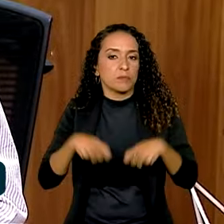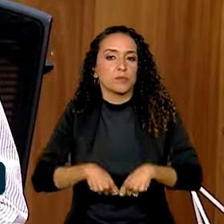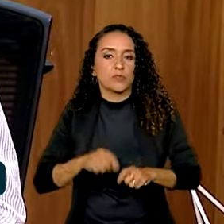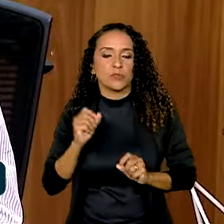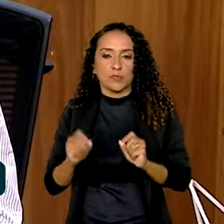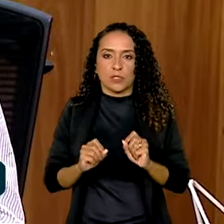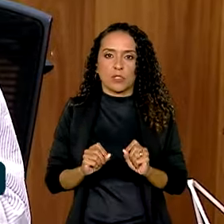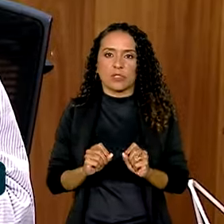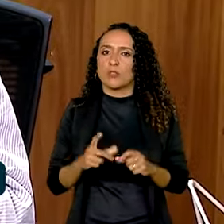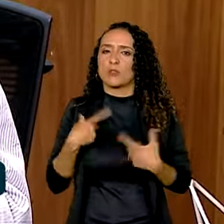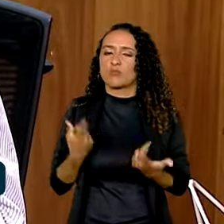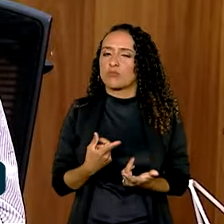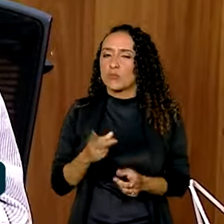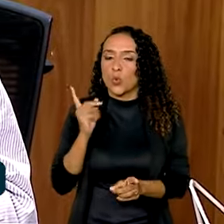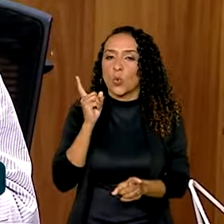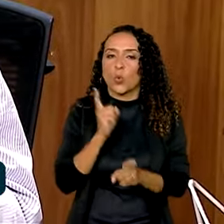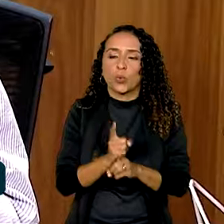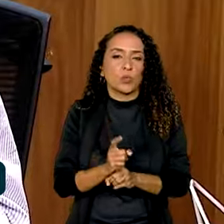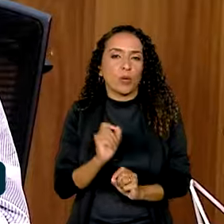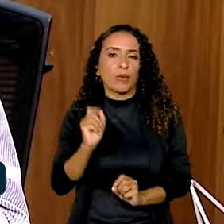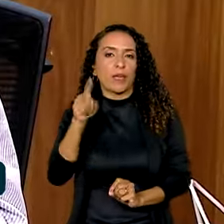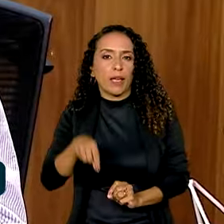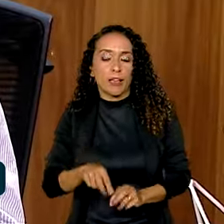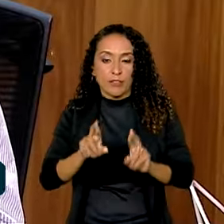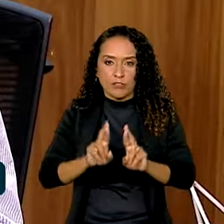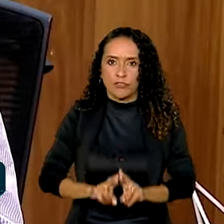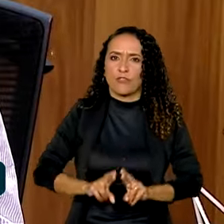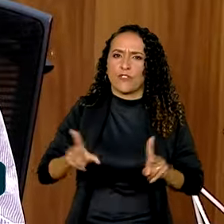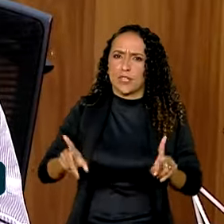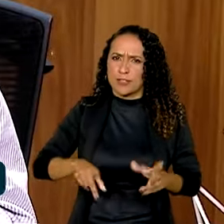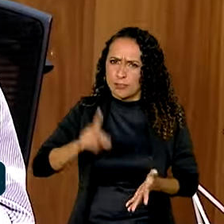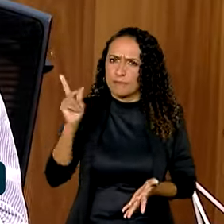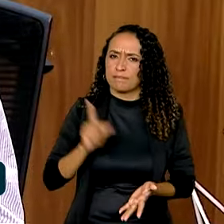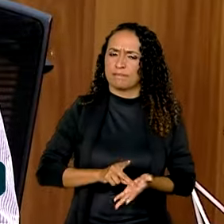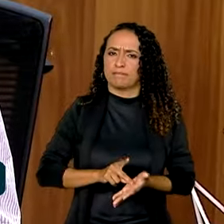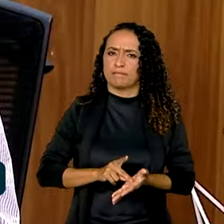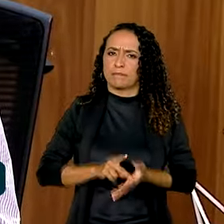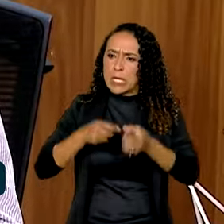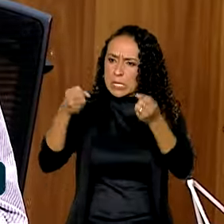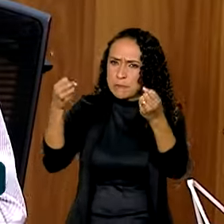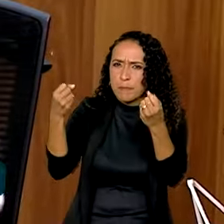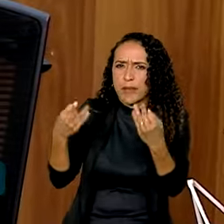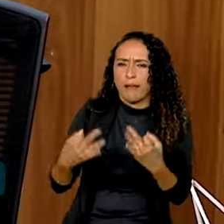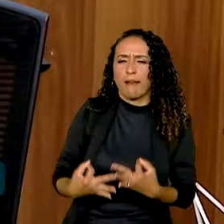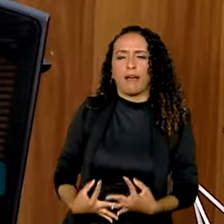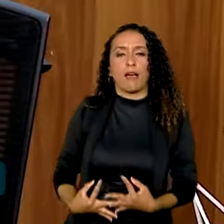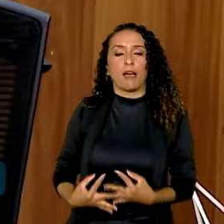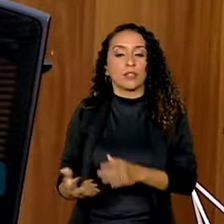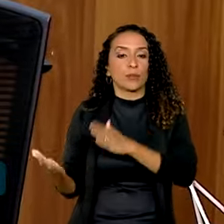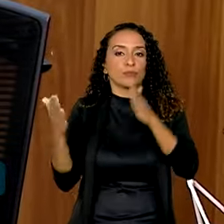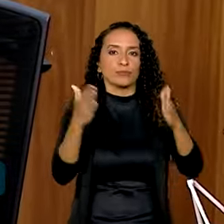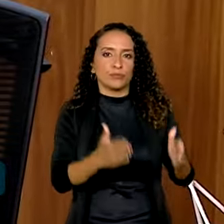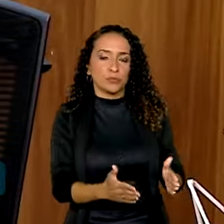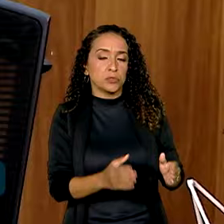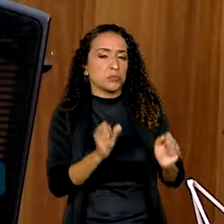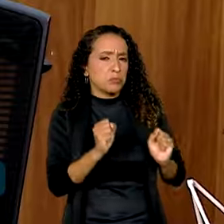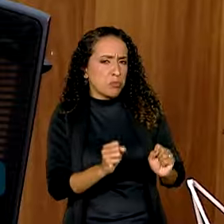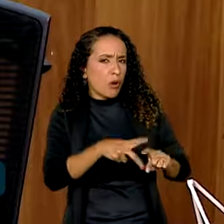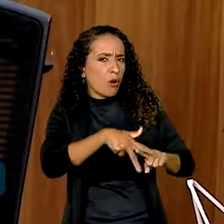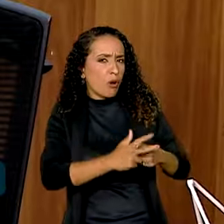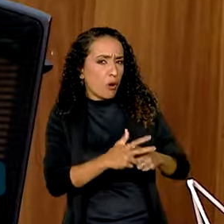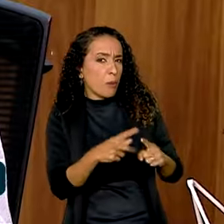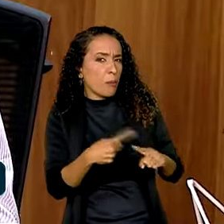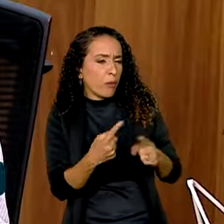a gente encontrar o que é uma diferença que é legítima, que é explicada, daquela que pode ser corrigida,